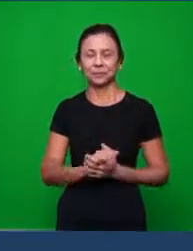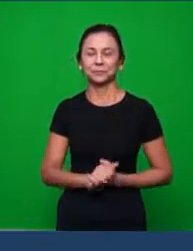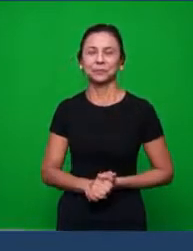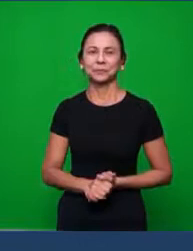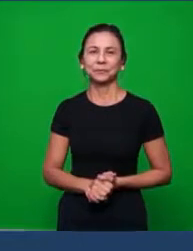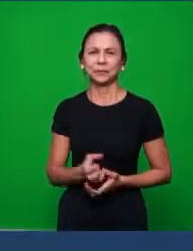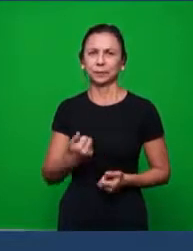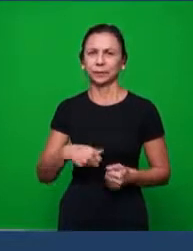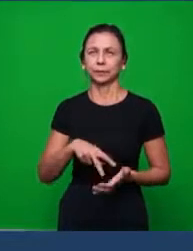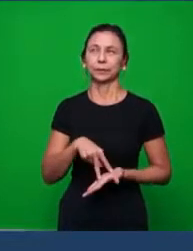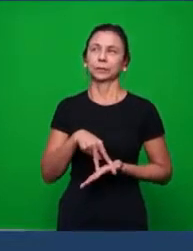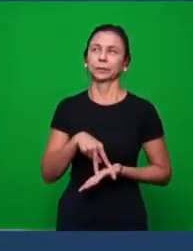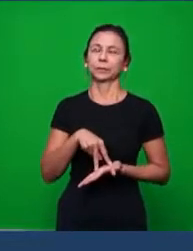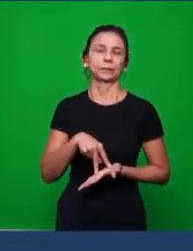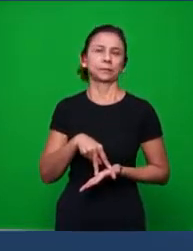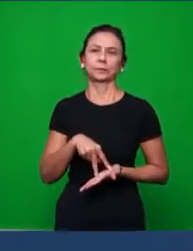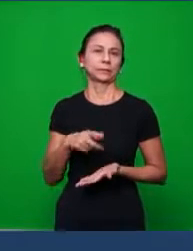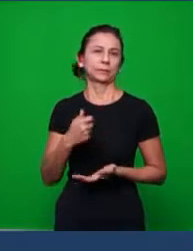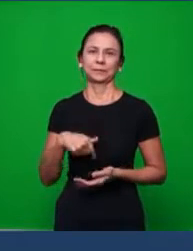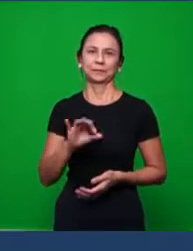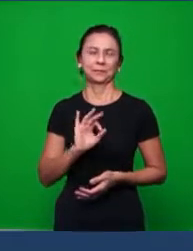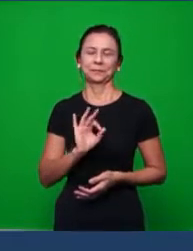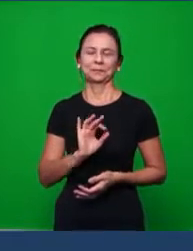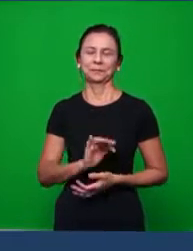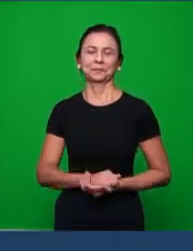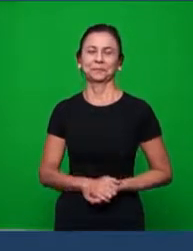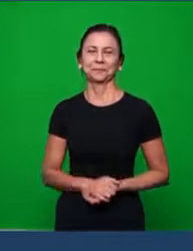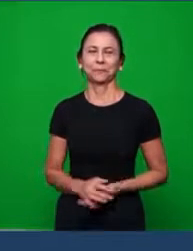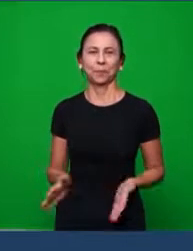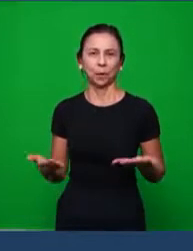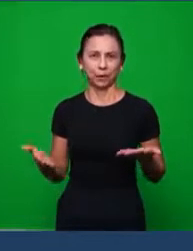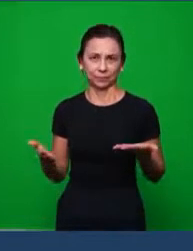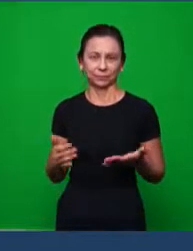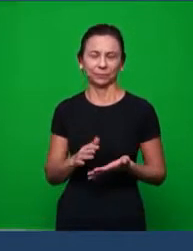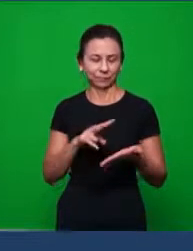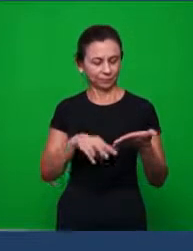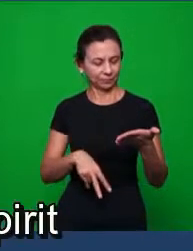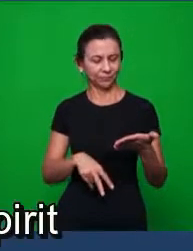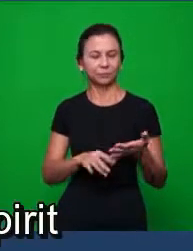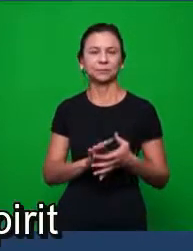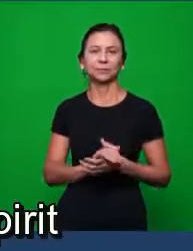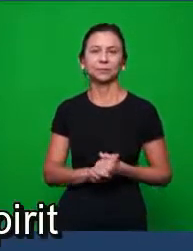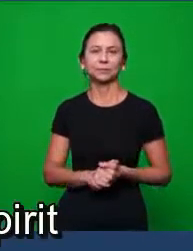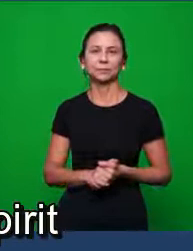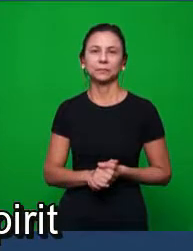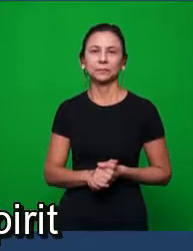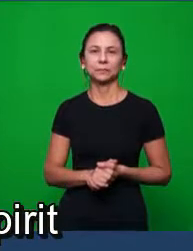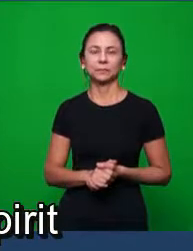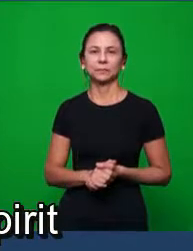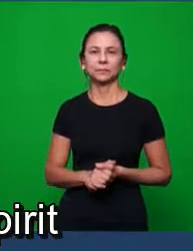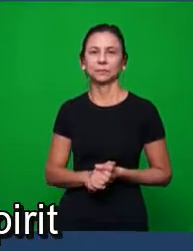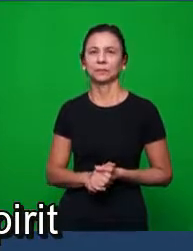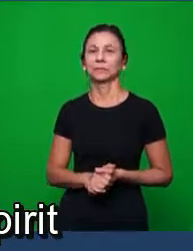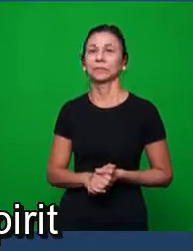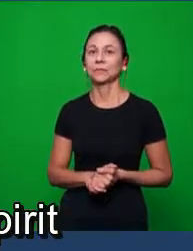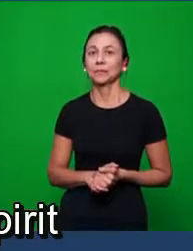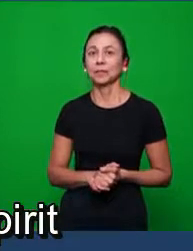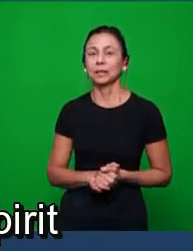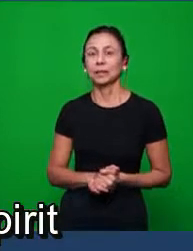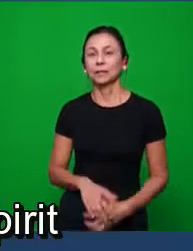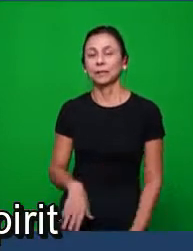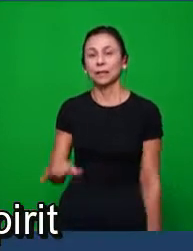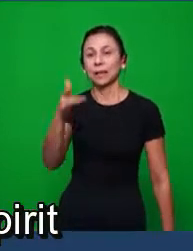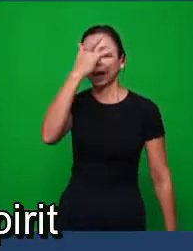Não precisa ficar em pé o tempo todo, não. Vamos lá, comigo. quem tem ouvidos,